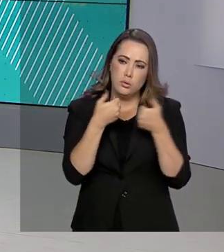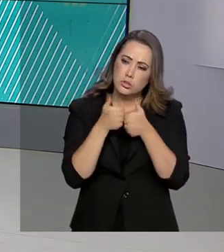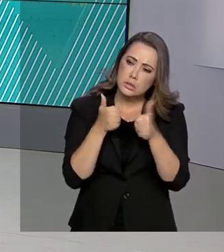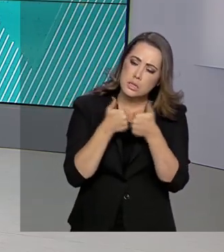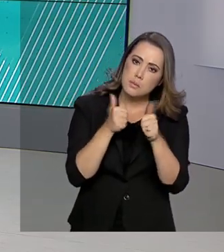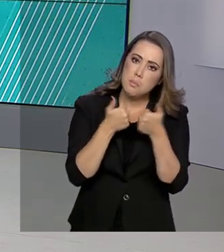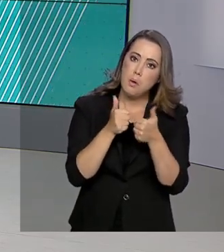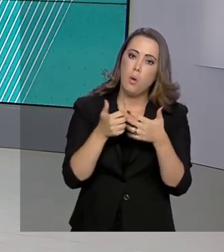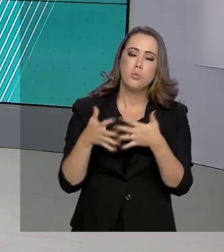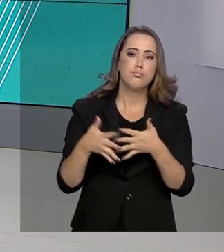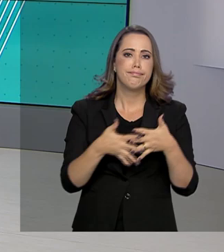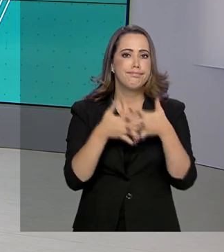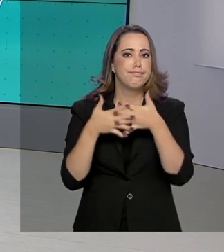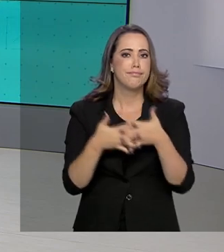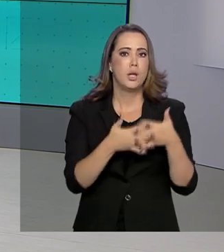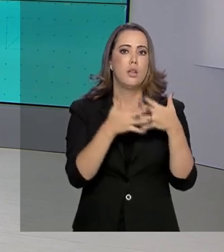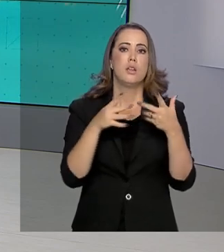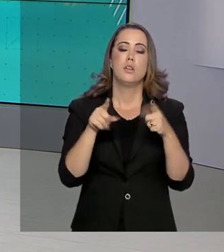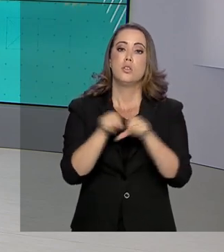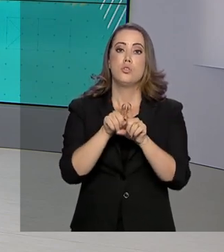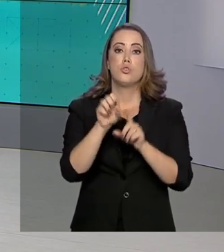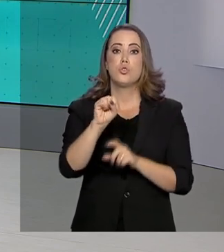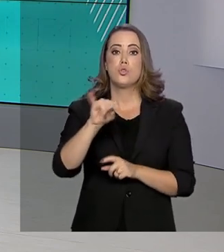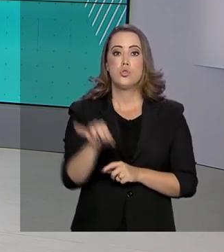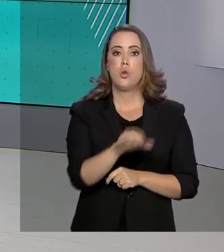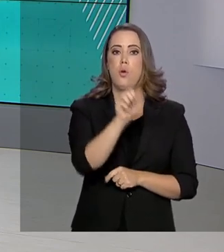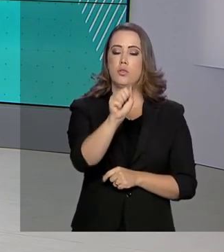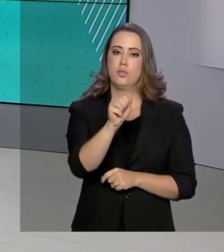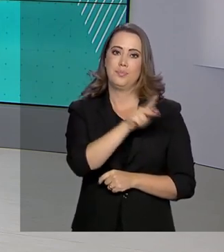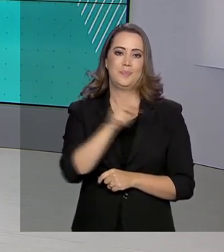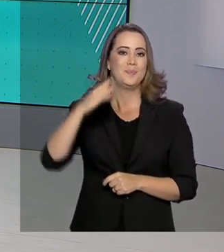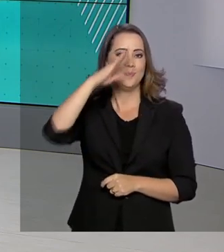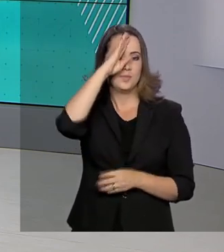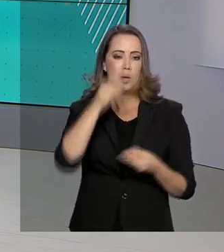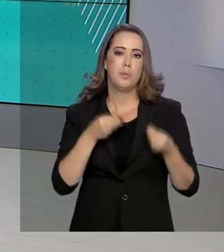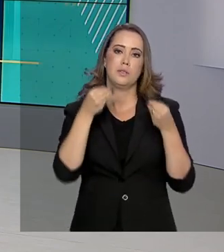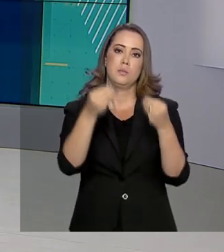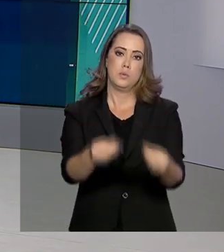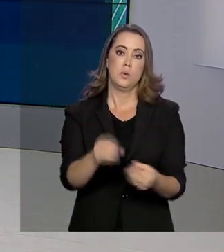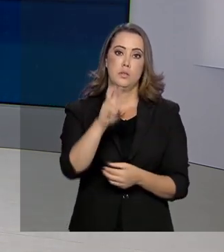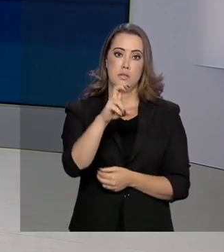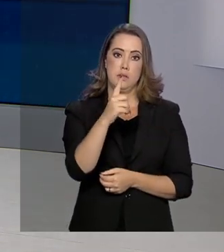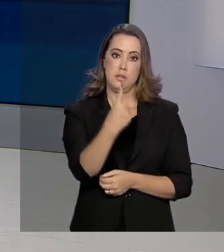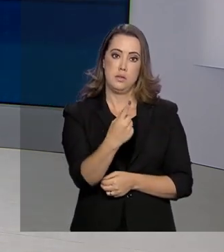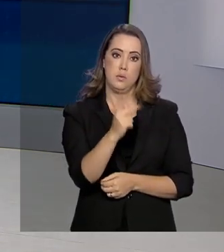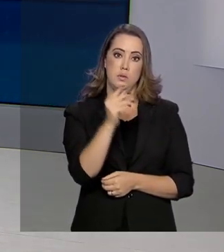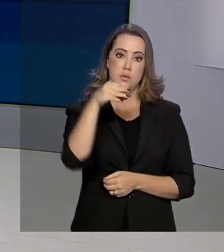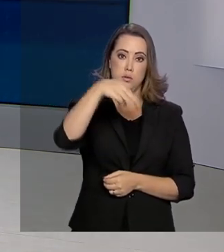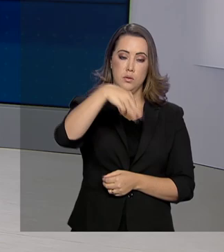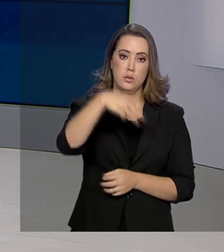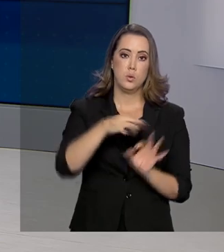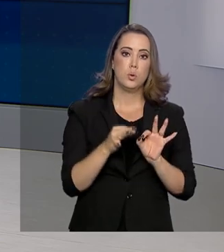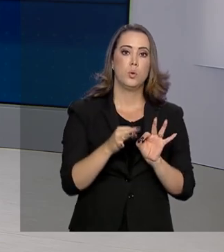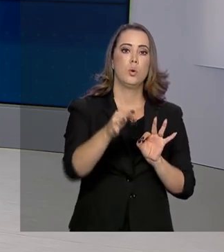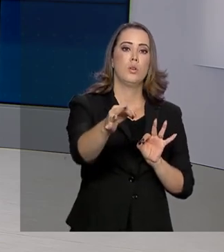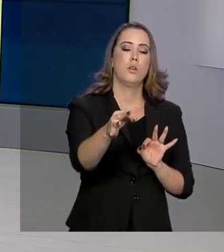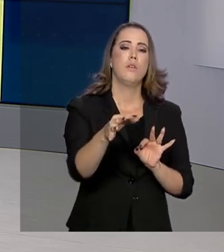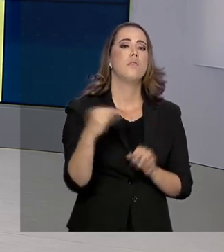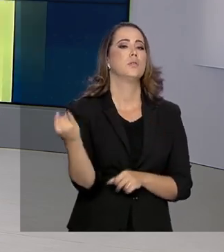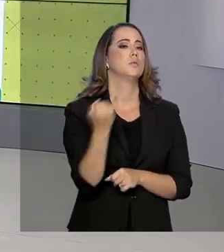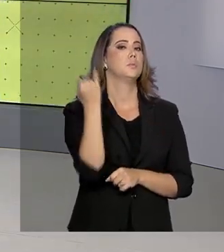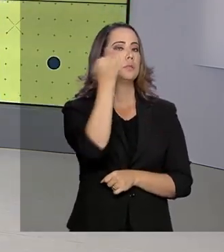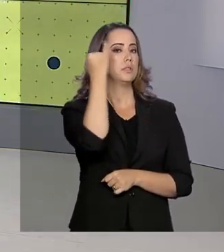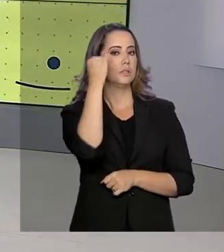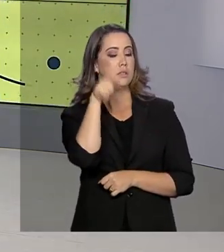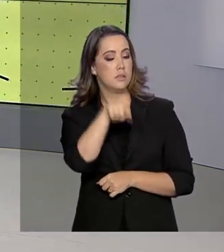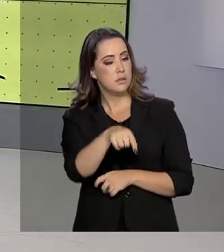da produção de soja. O presidente Jair Bolsonaro participou da entrega dos 51 quilômetros pavimentados da rodovia e destacou